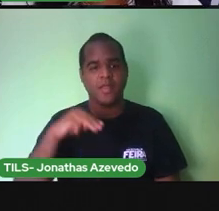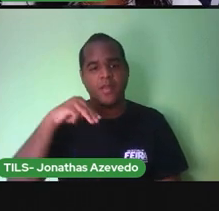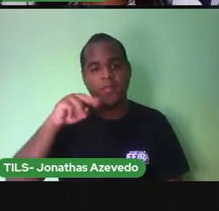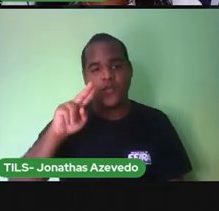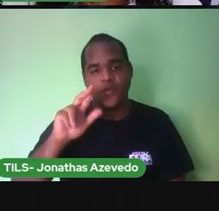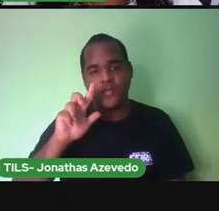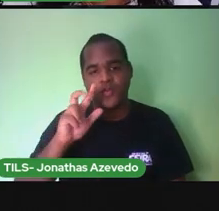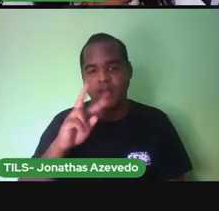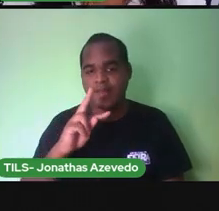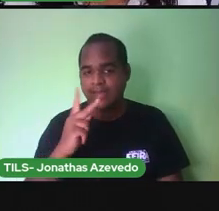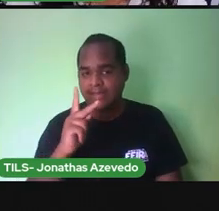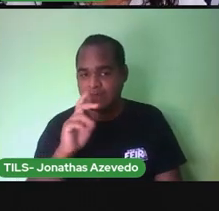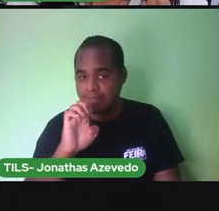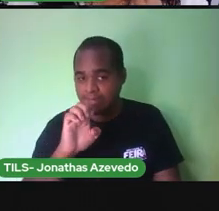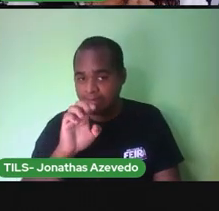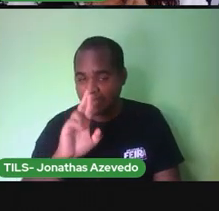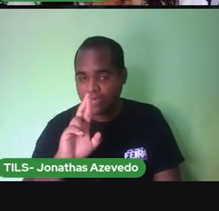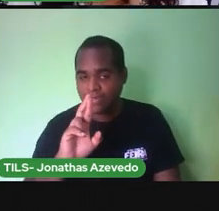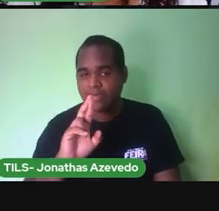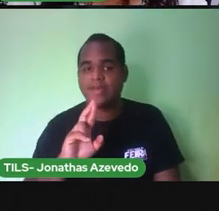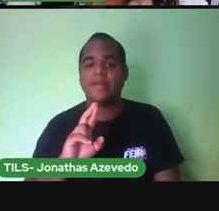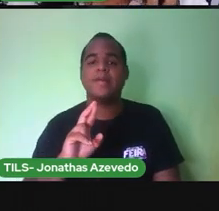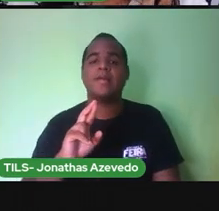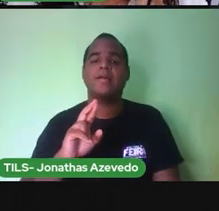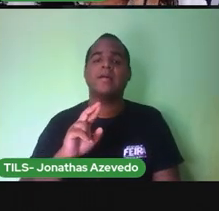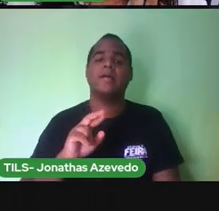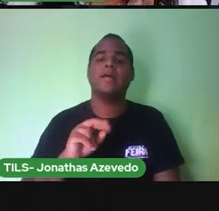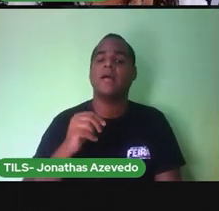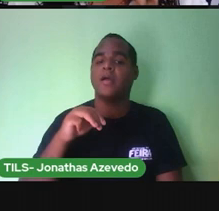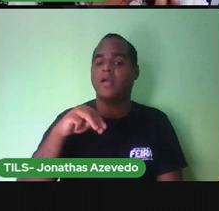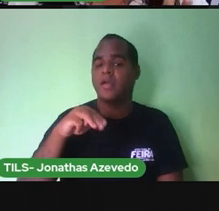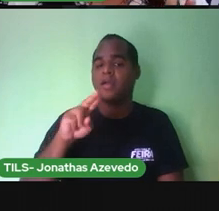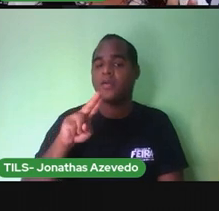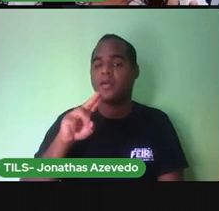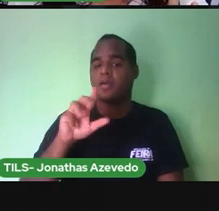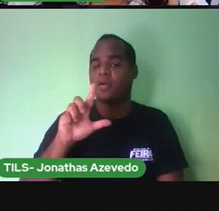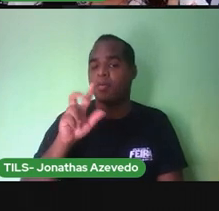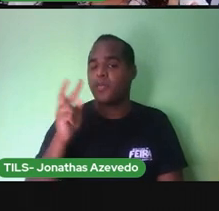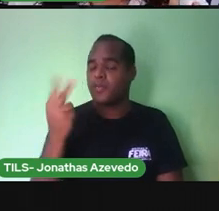mulher Vamos lá Mulher